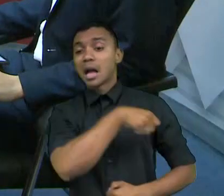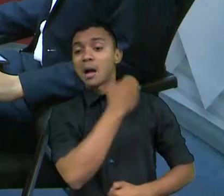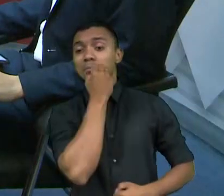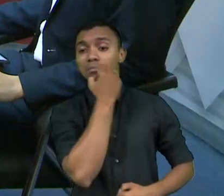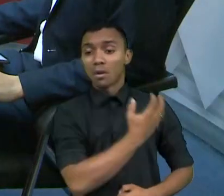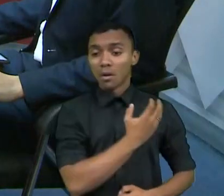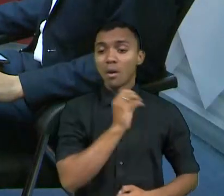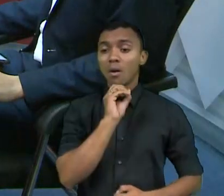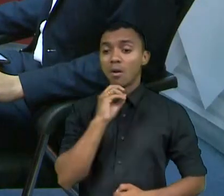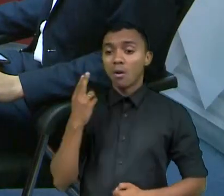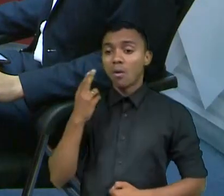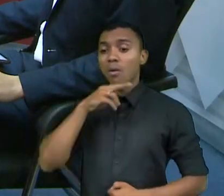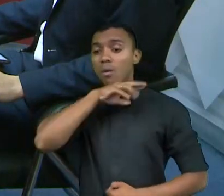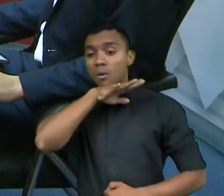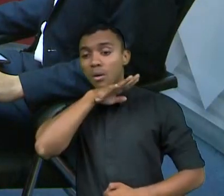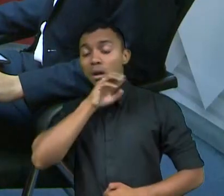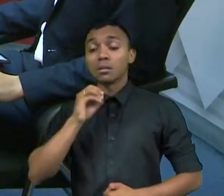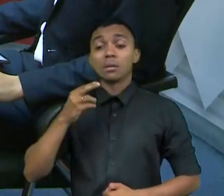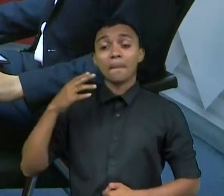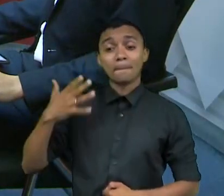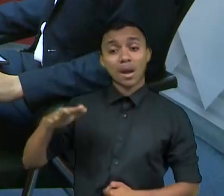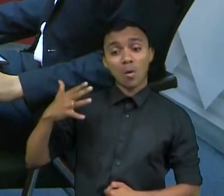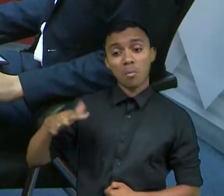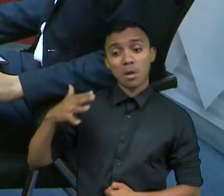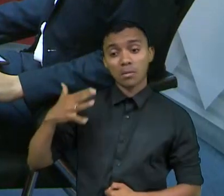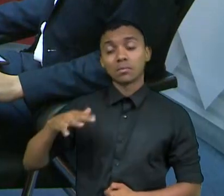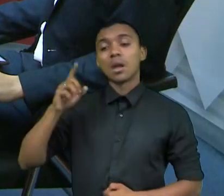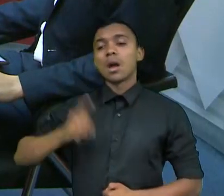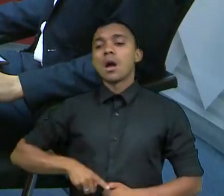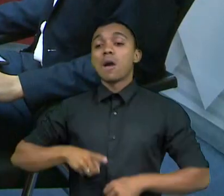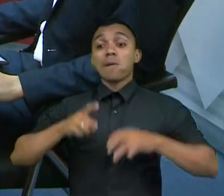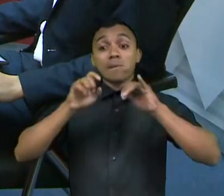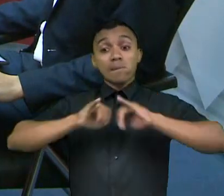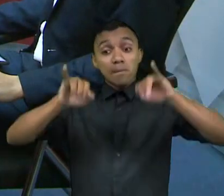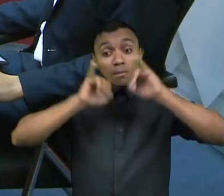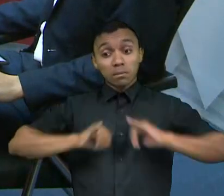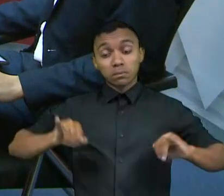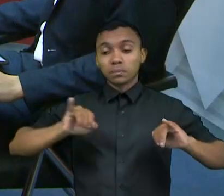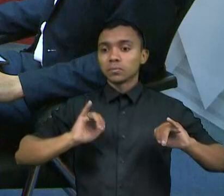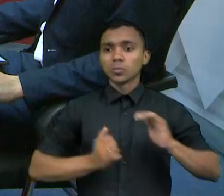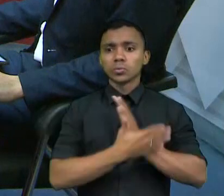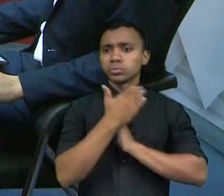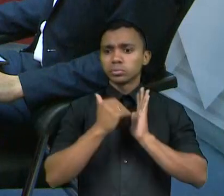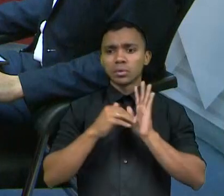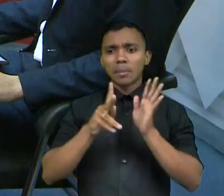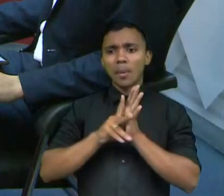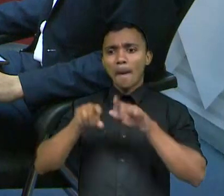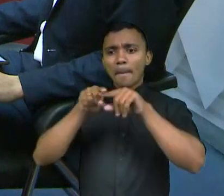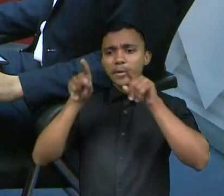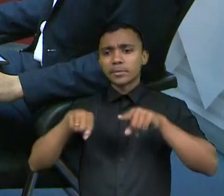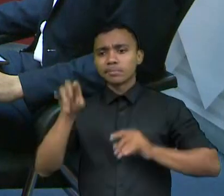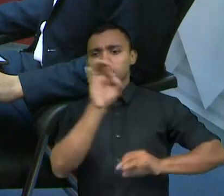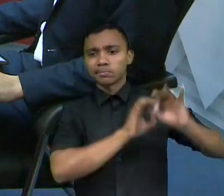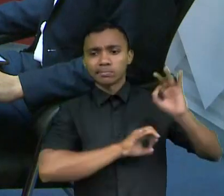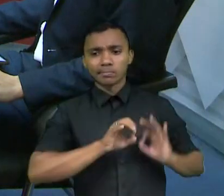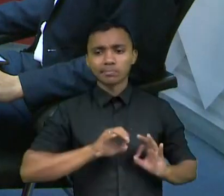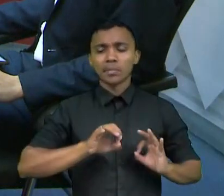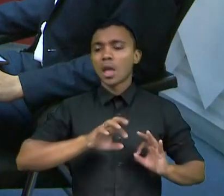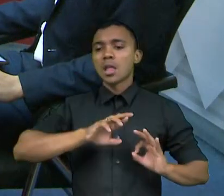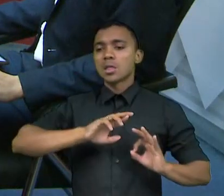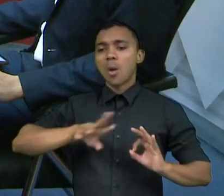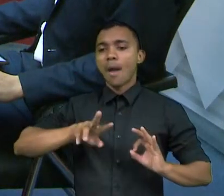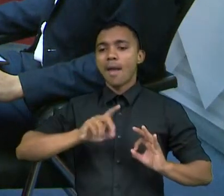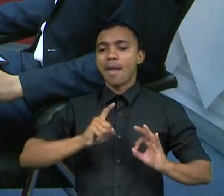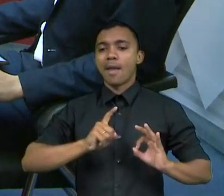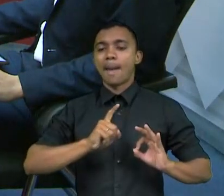péssimo. É sempre um instrumento de informação, o tempo inteiro, de planejamento. Não se faz mandato, não se faz eleição